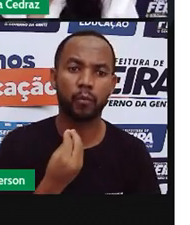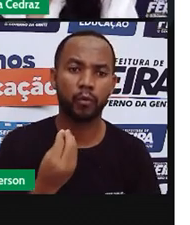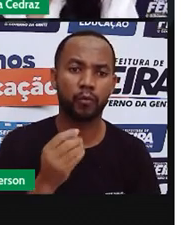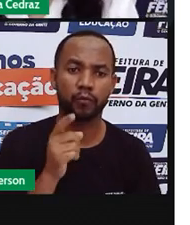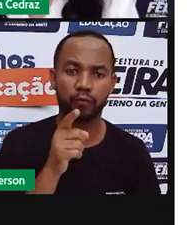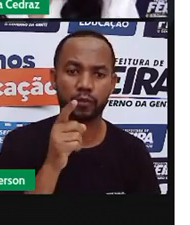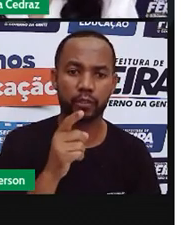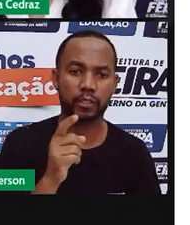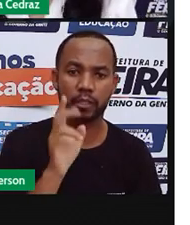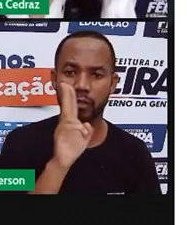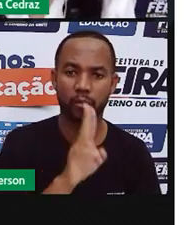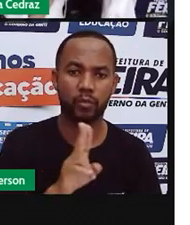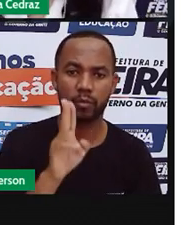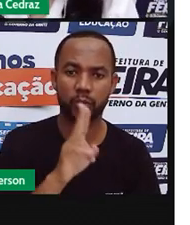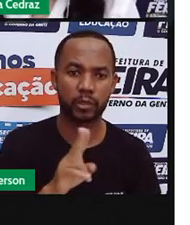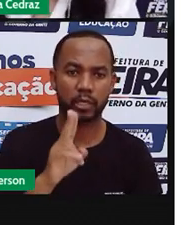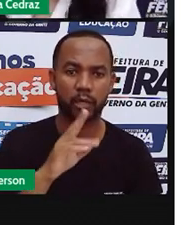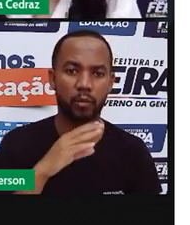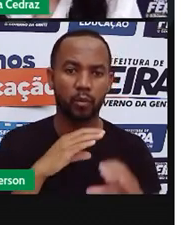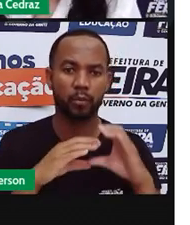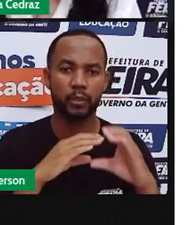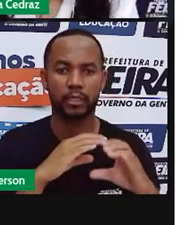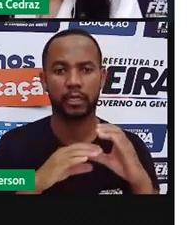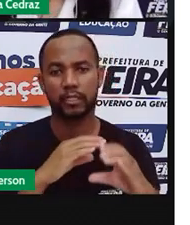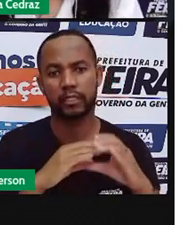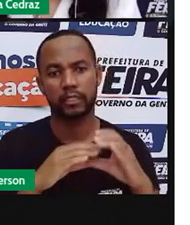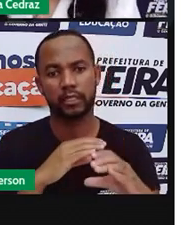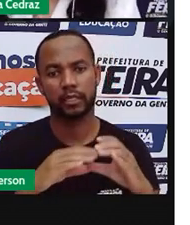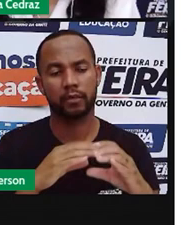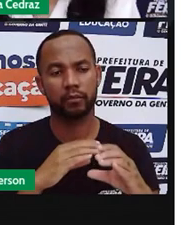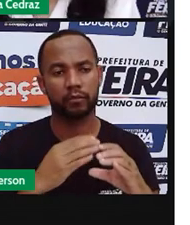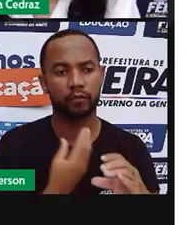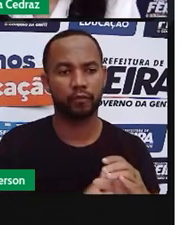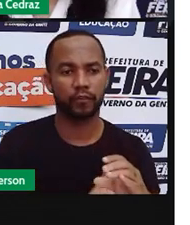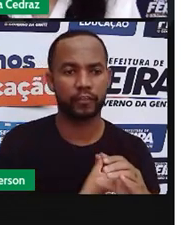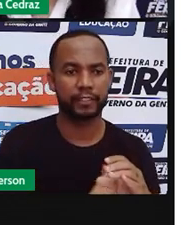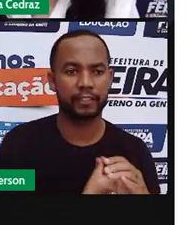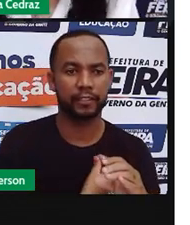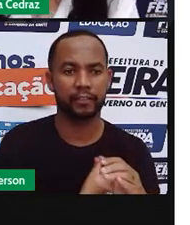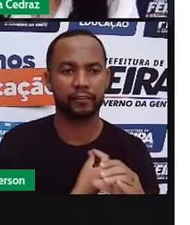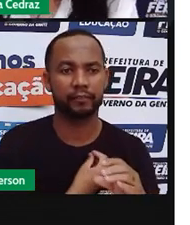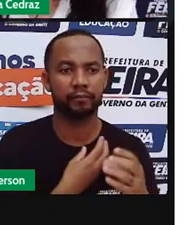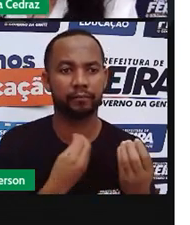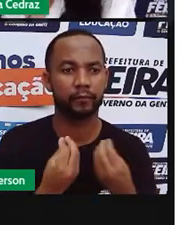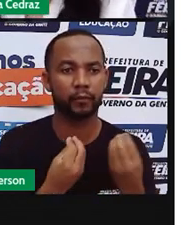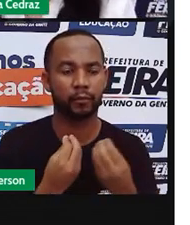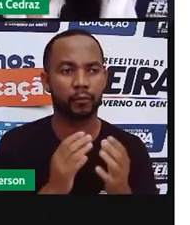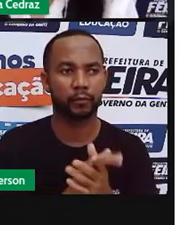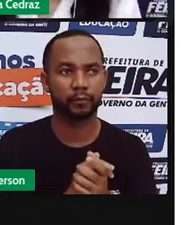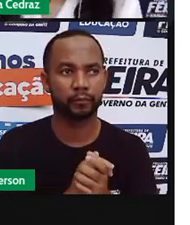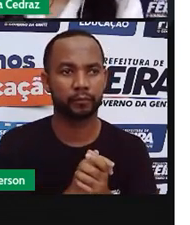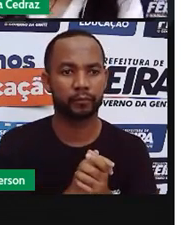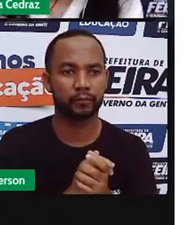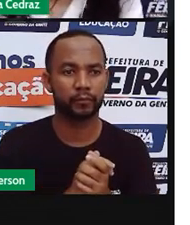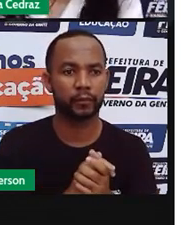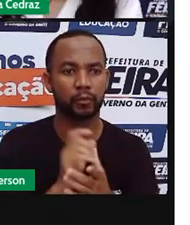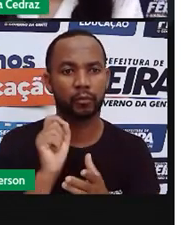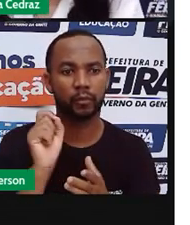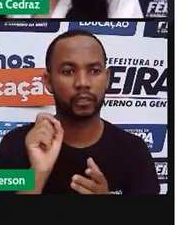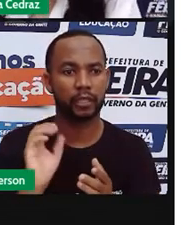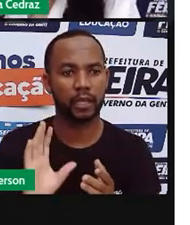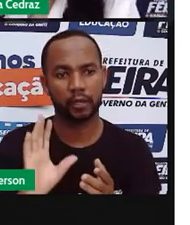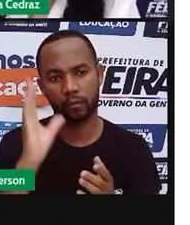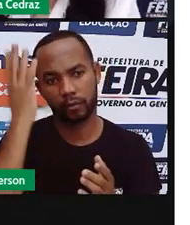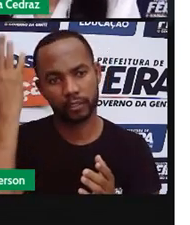utiliza os meios de comunicação no seu cotidiano? Bem, o que aconteceu